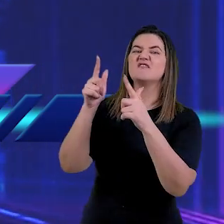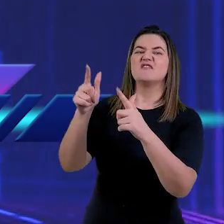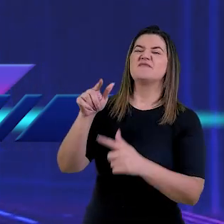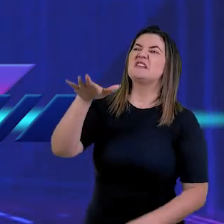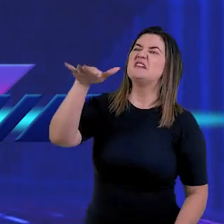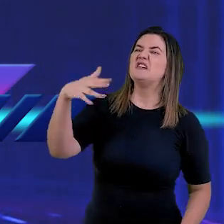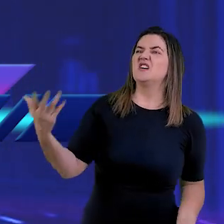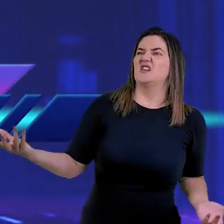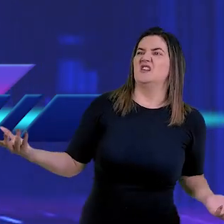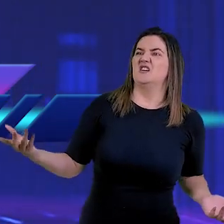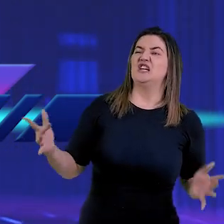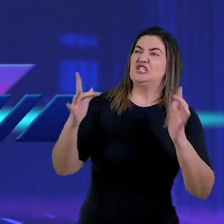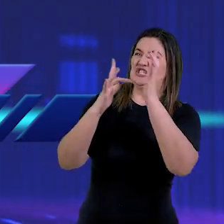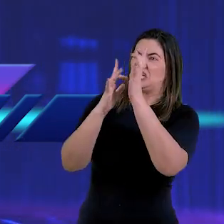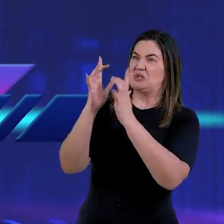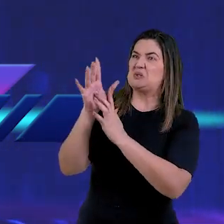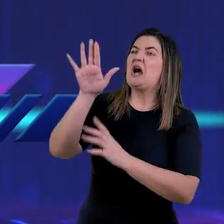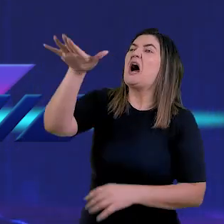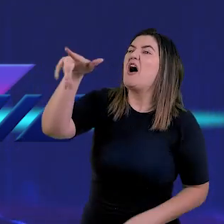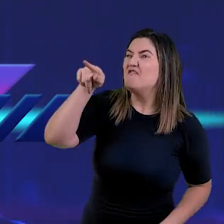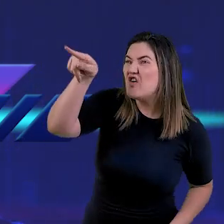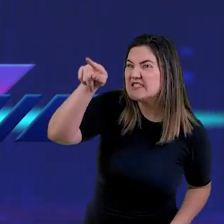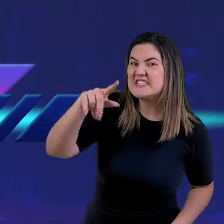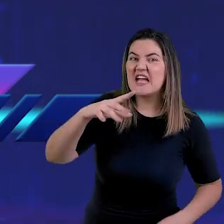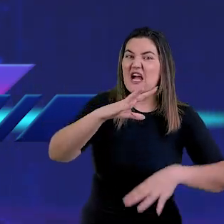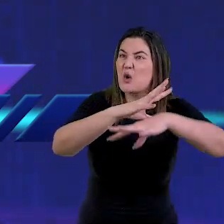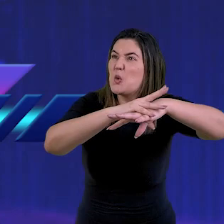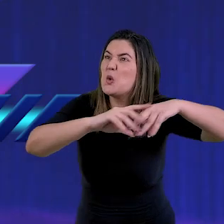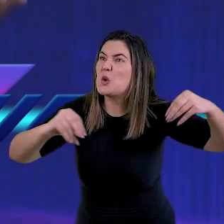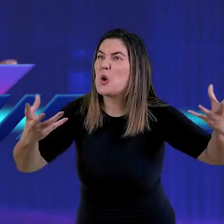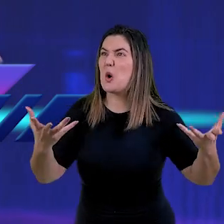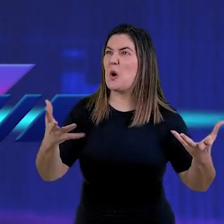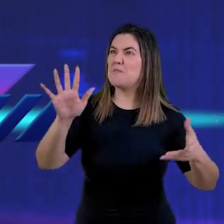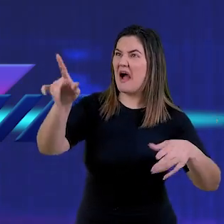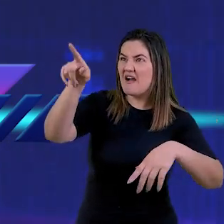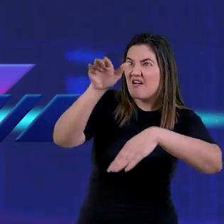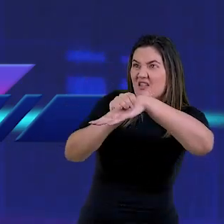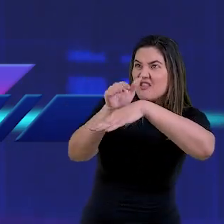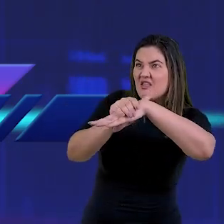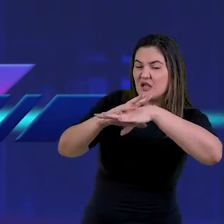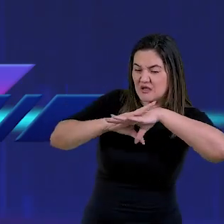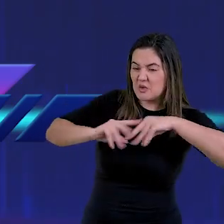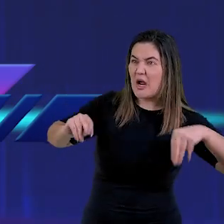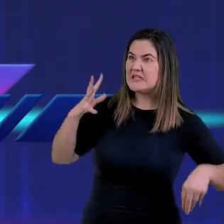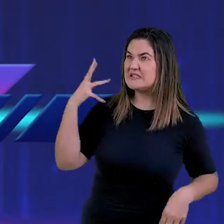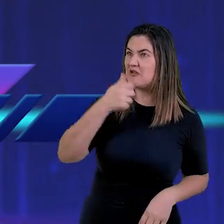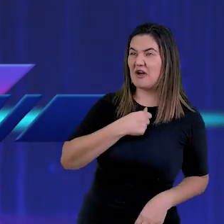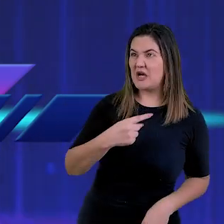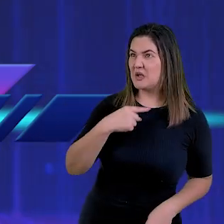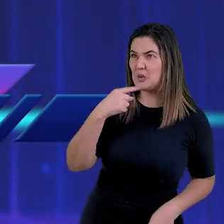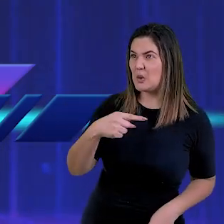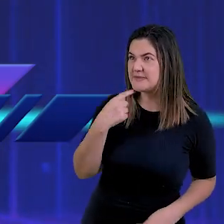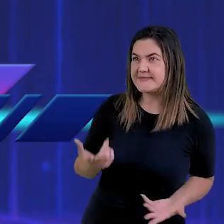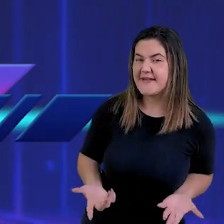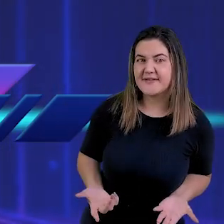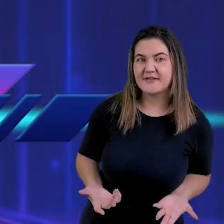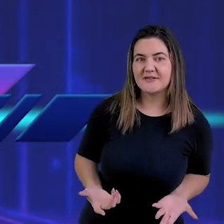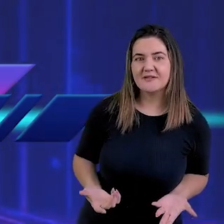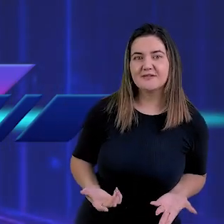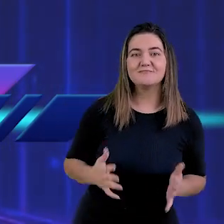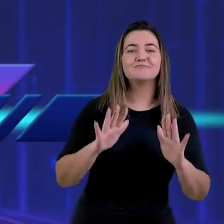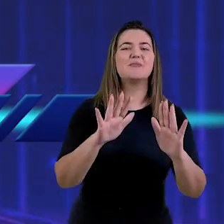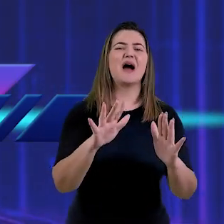desafiavam Jesus dizendo assim, salvou os outros e a si mesmo não pode salvar-se. Na verdade,